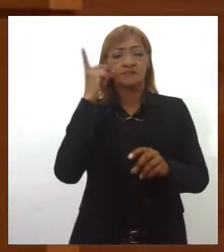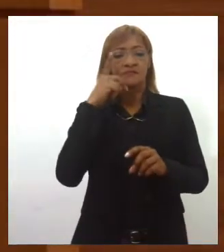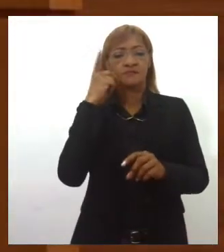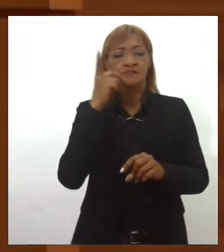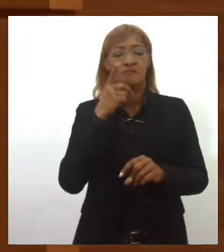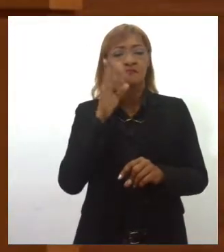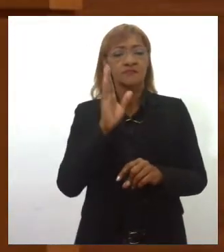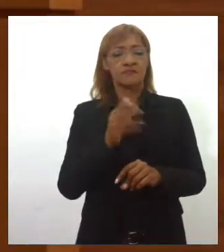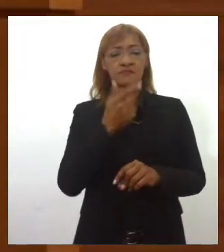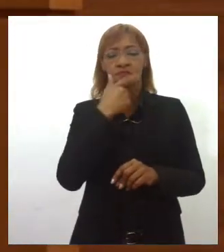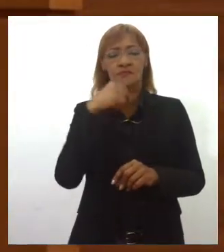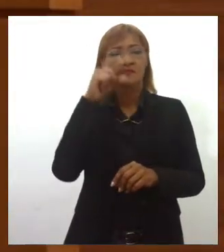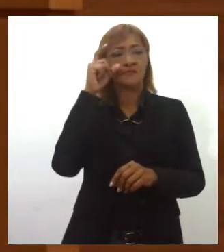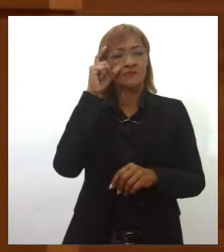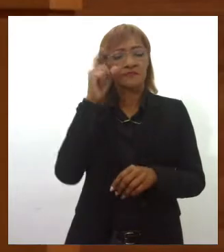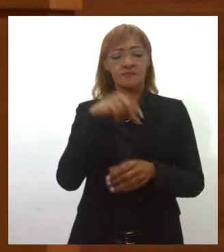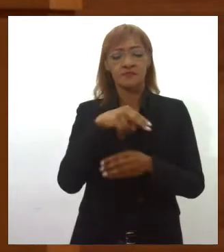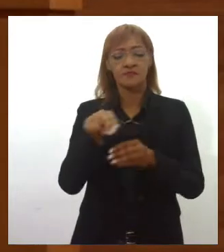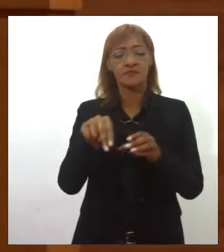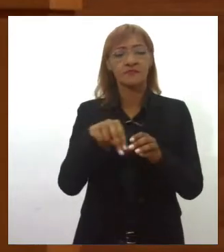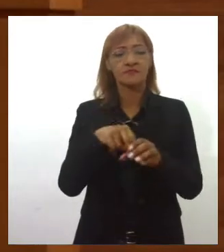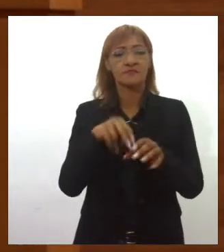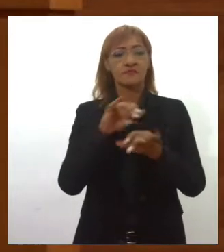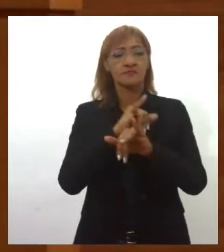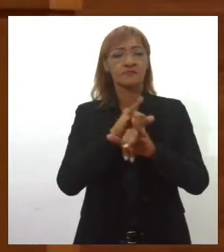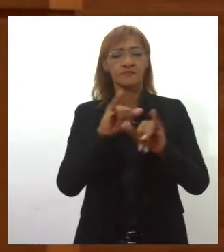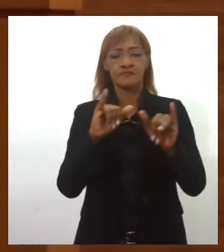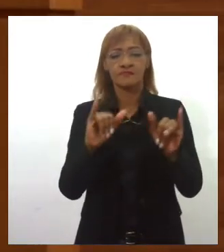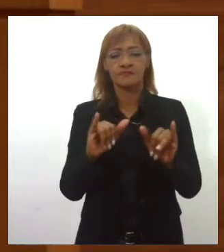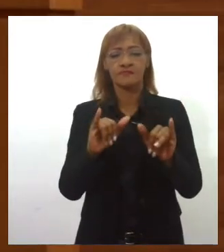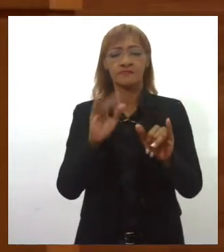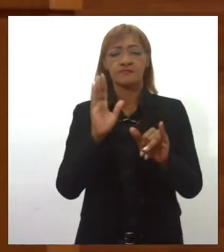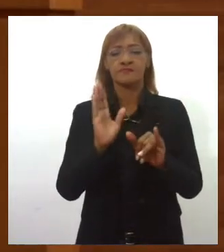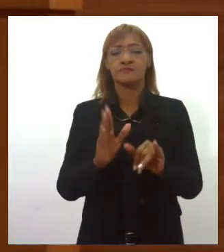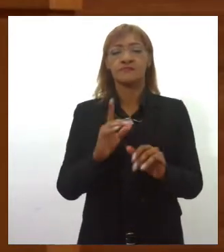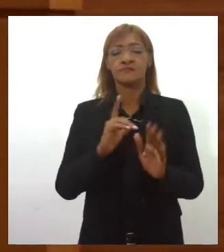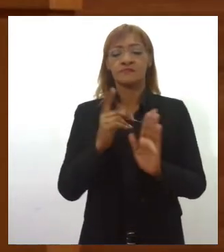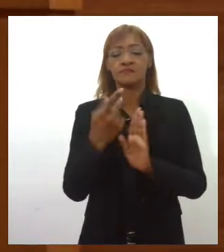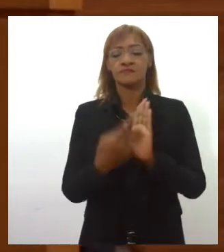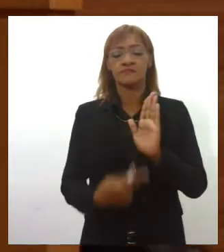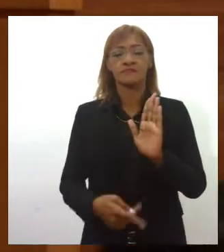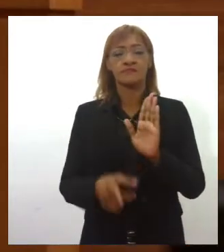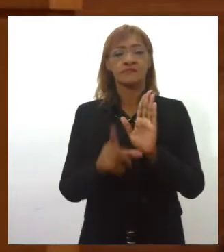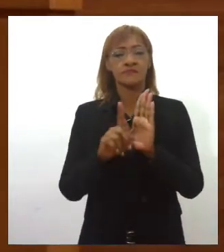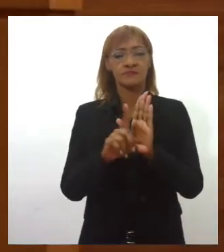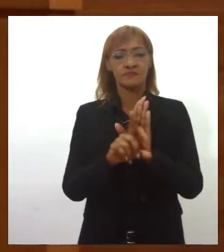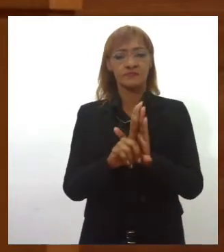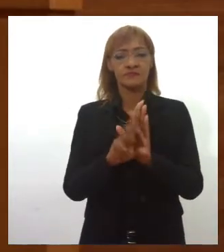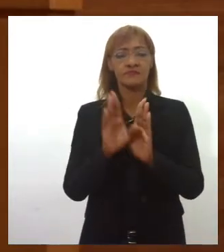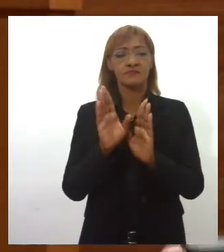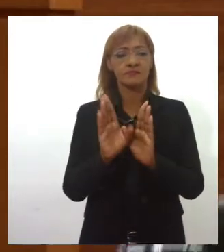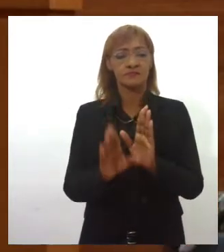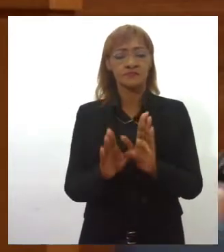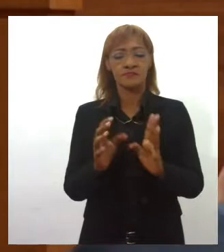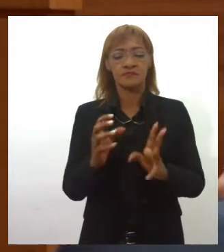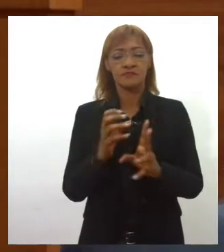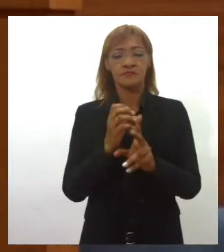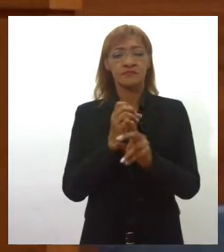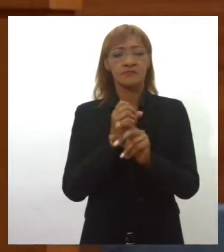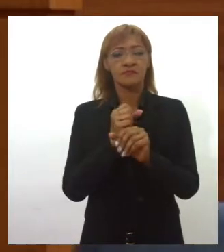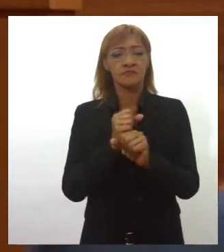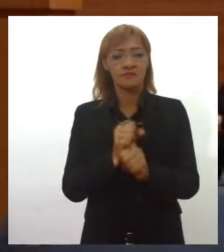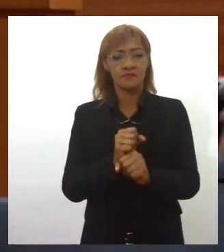Passo subiu à tribuna para informar que protocolou o NALESE, um projeto de lei que congela o aumento da base de cálculo para